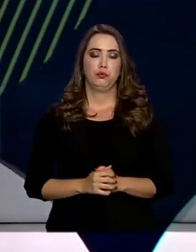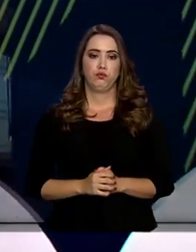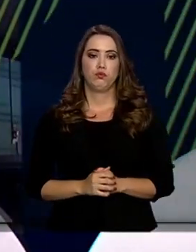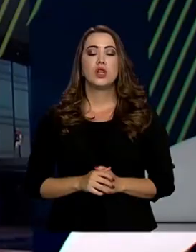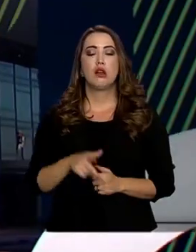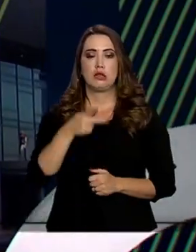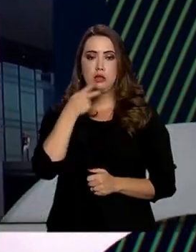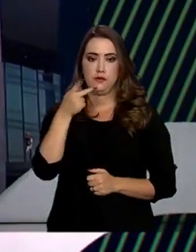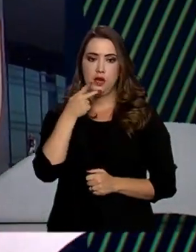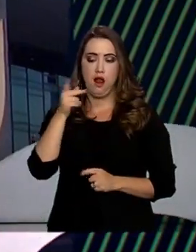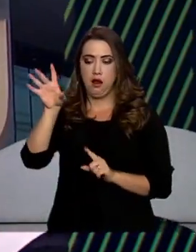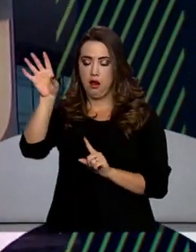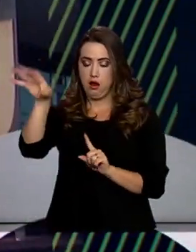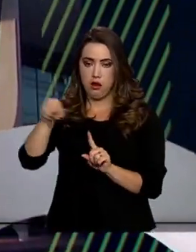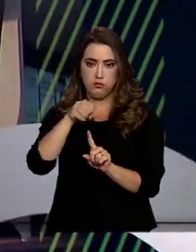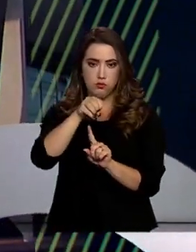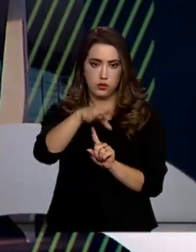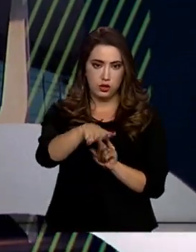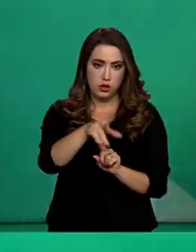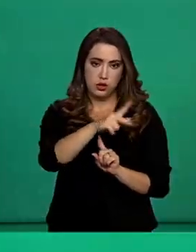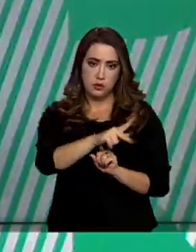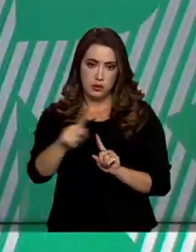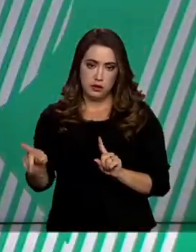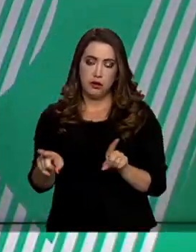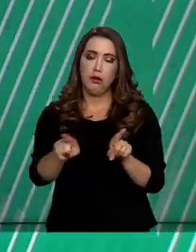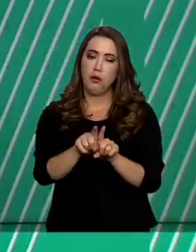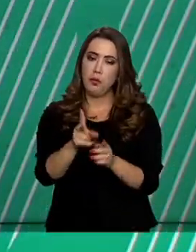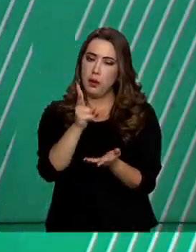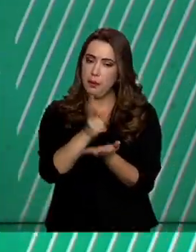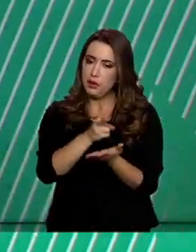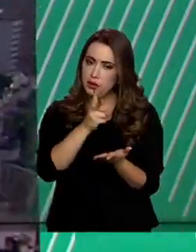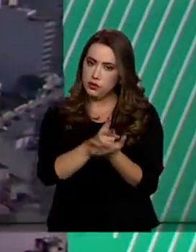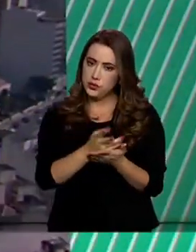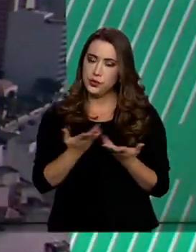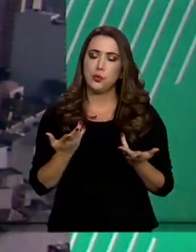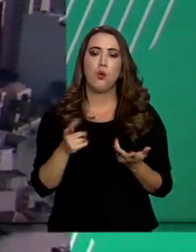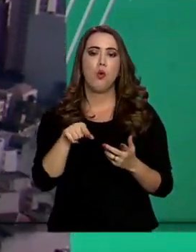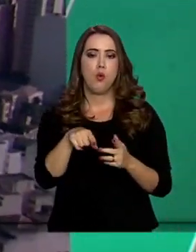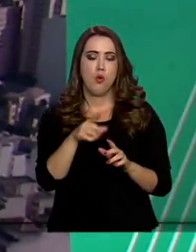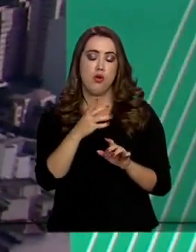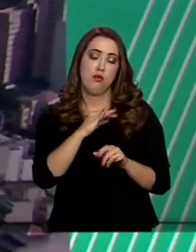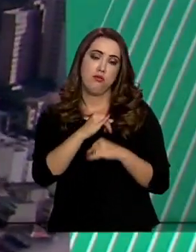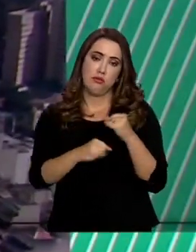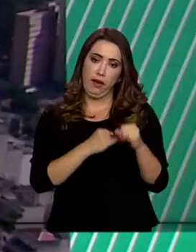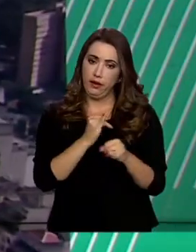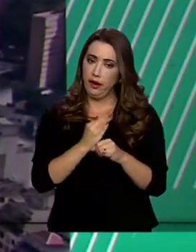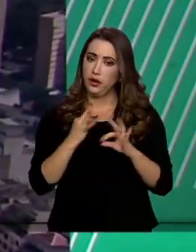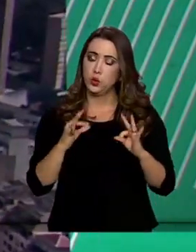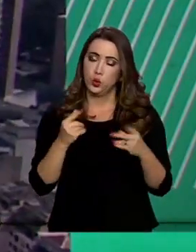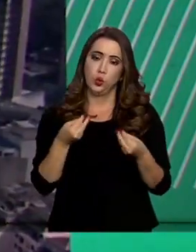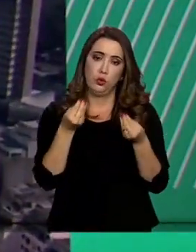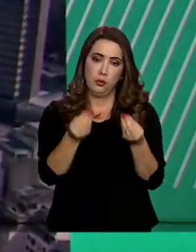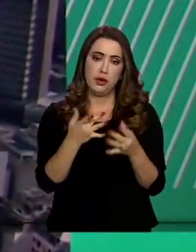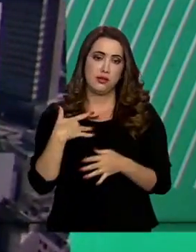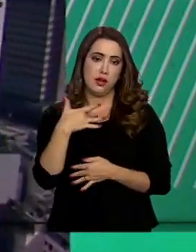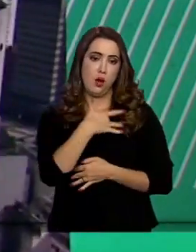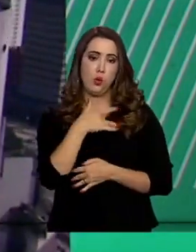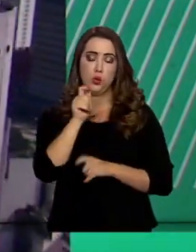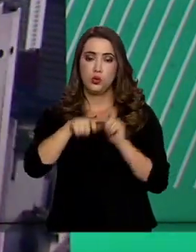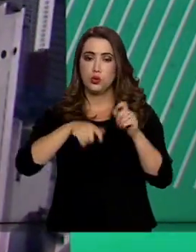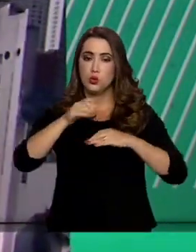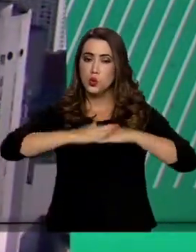Os pronunciamentos do porta-voz da presidência também seguirão a mesma recomendação. Tudo isso para resguardar a saúde dos